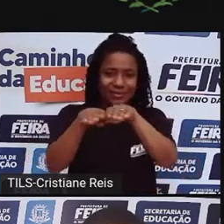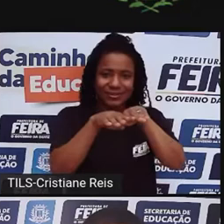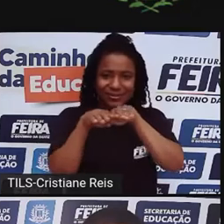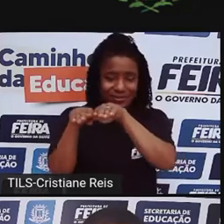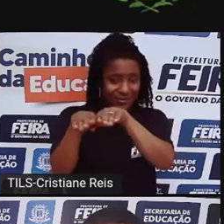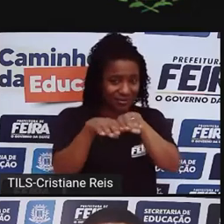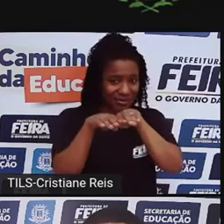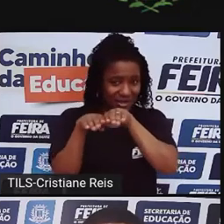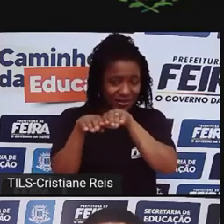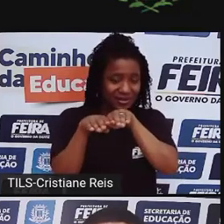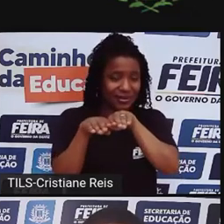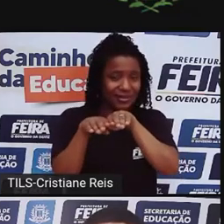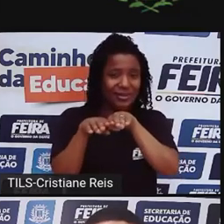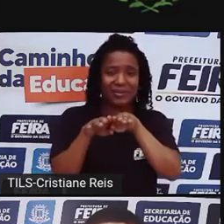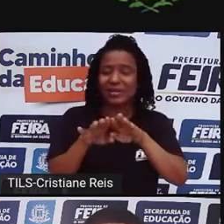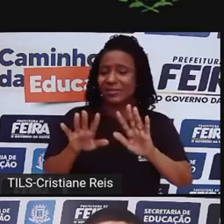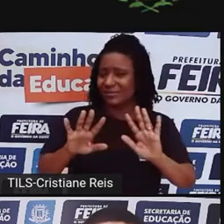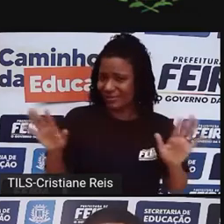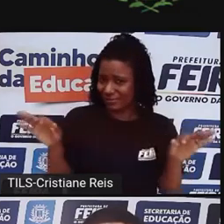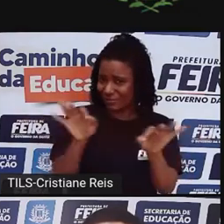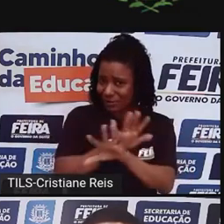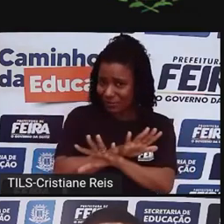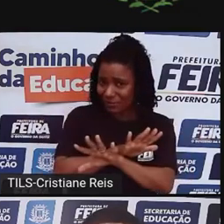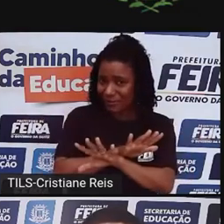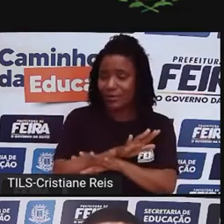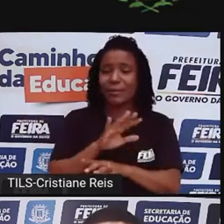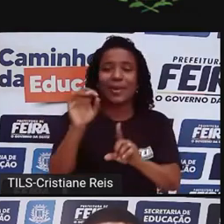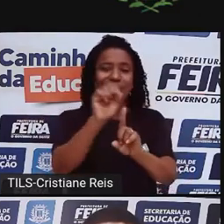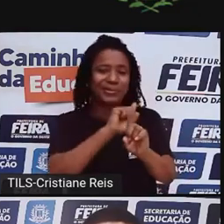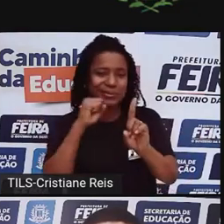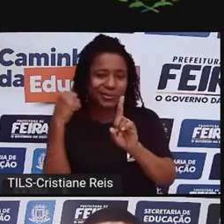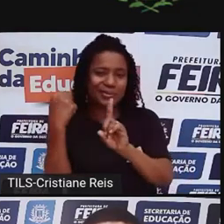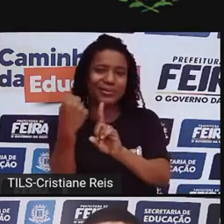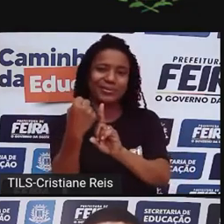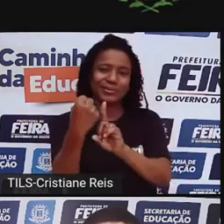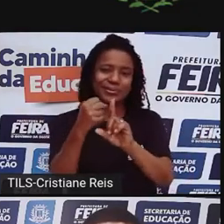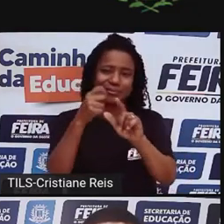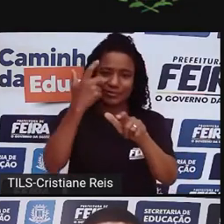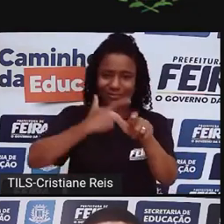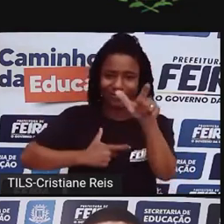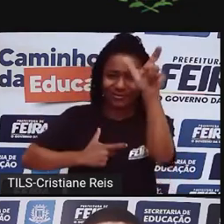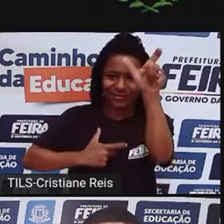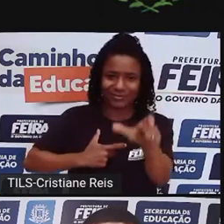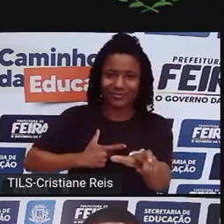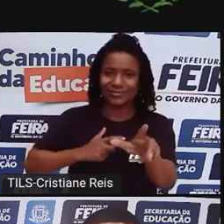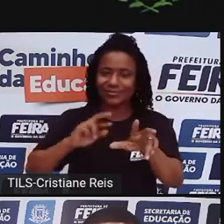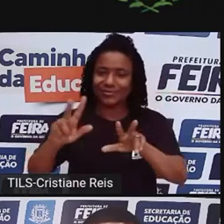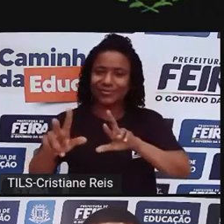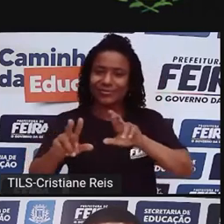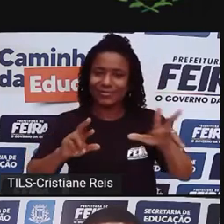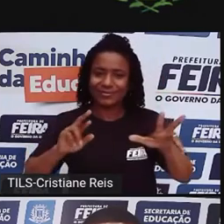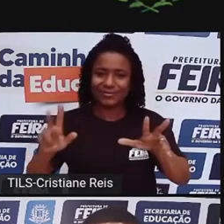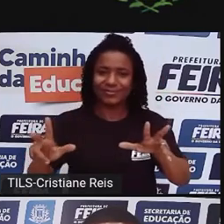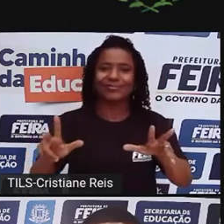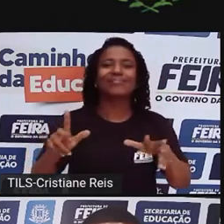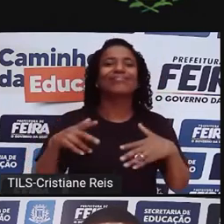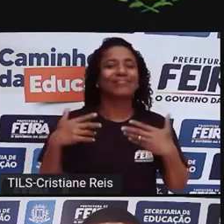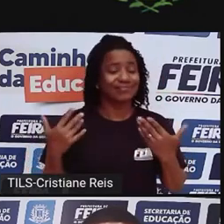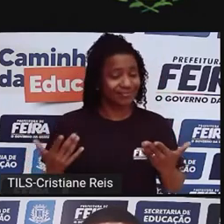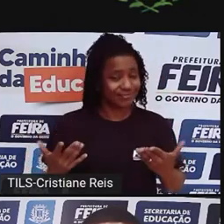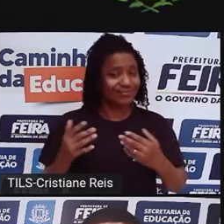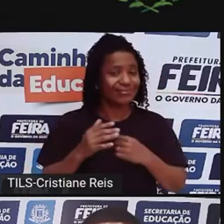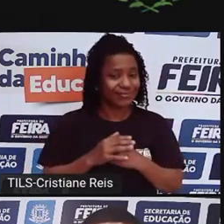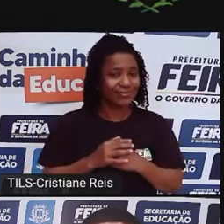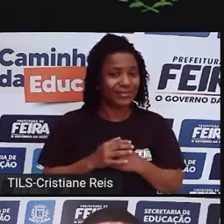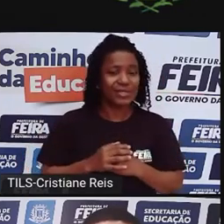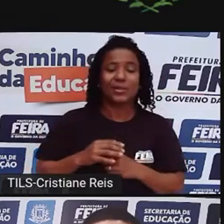somos iguais, mas do ponto de vista sociológico, o que é sociológico, no dia a dia da vida, nas andanças no